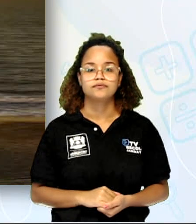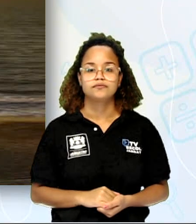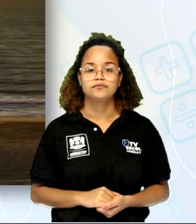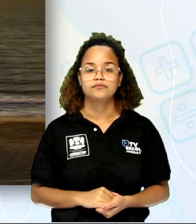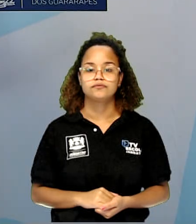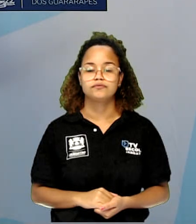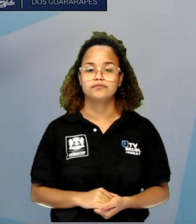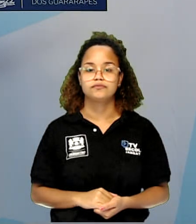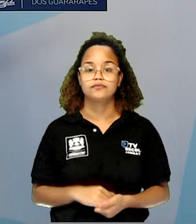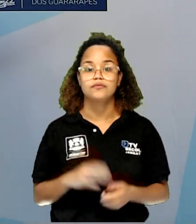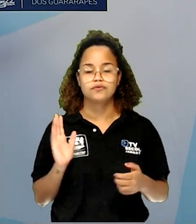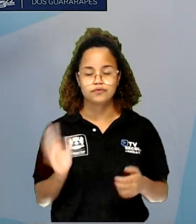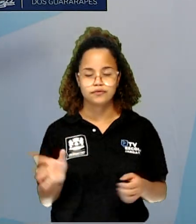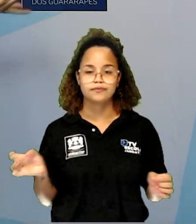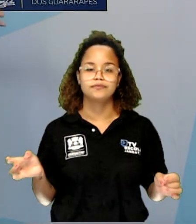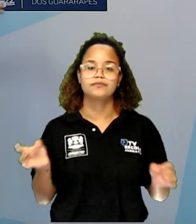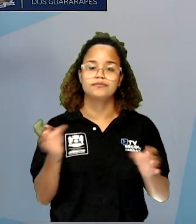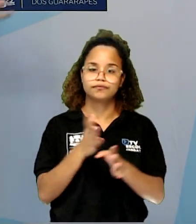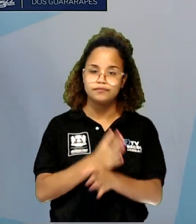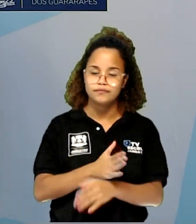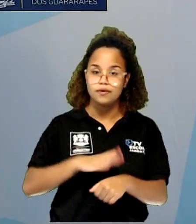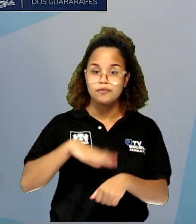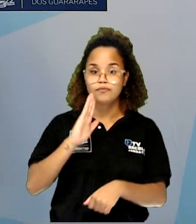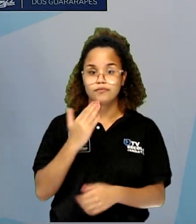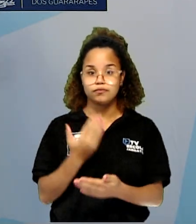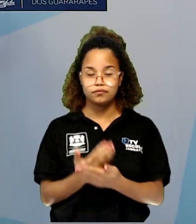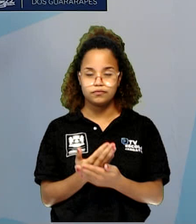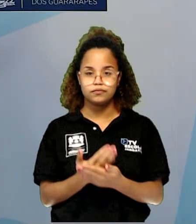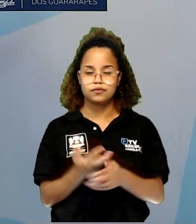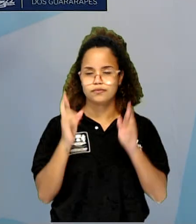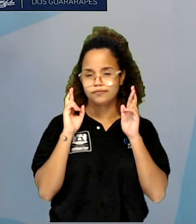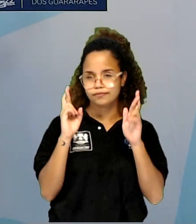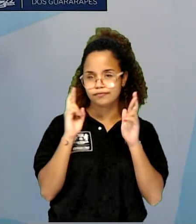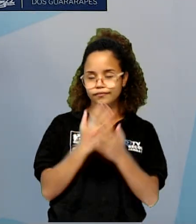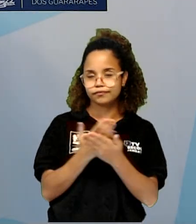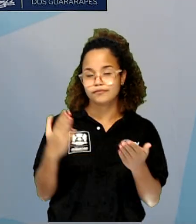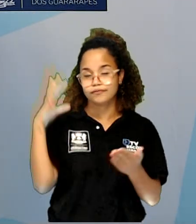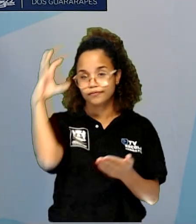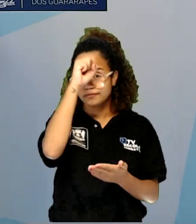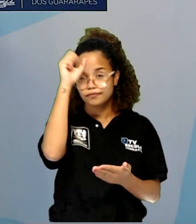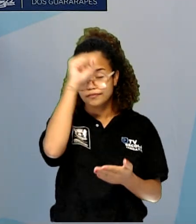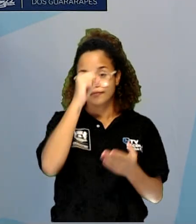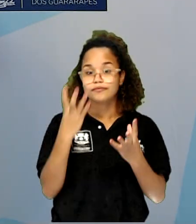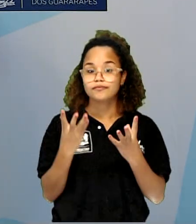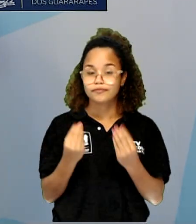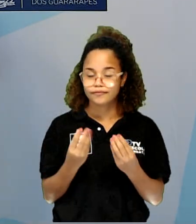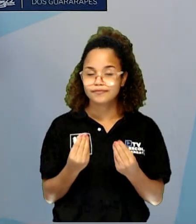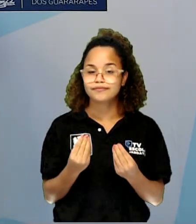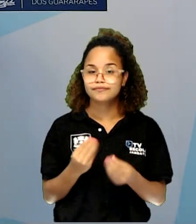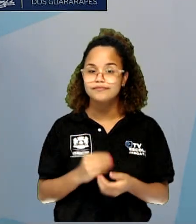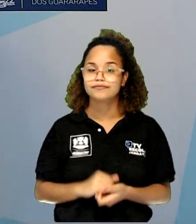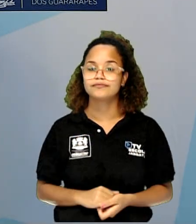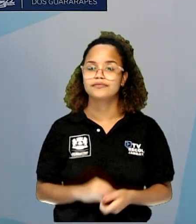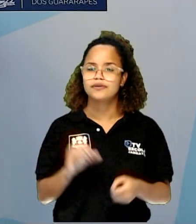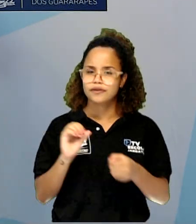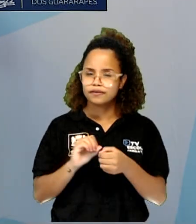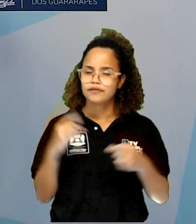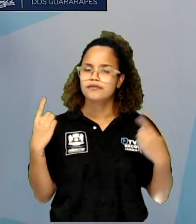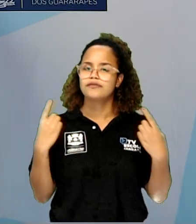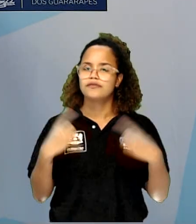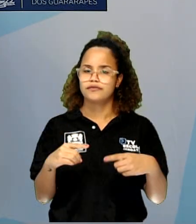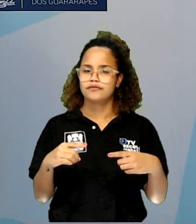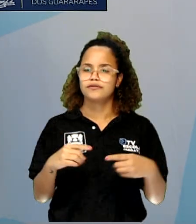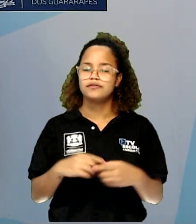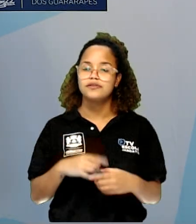Chegamos ao fim, a mais uma aula. Espero que vocês tenham aprendido bastante na aula de hoje. Façam um desafio